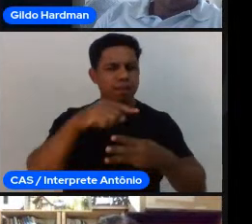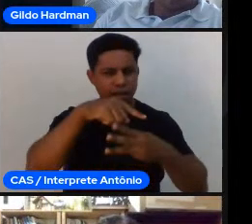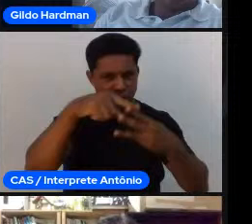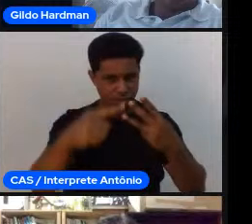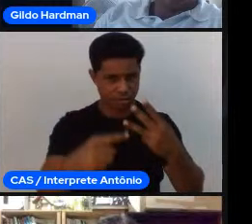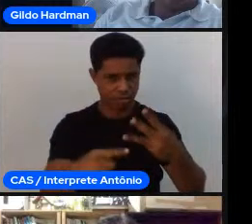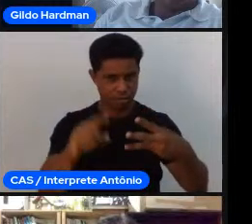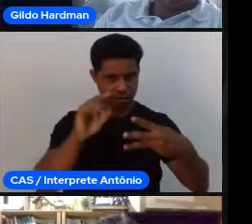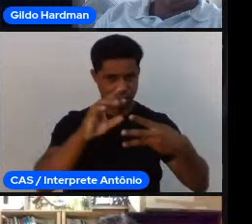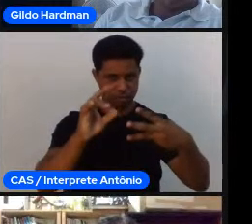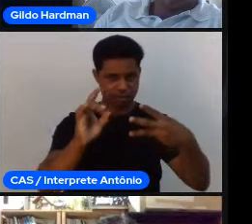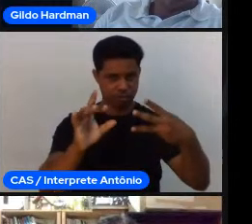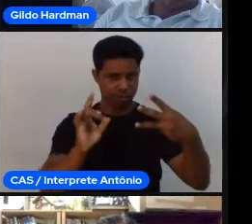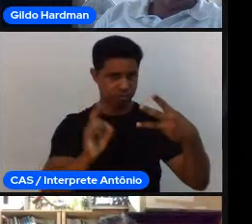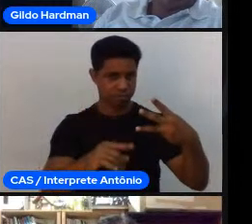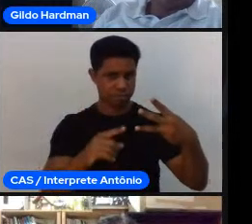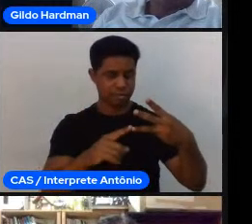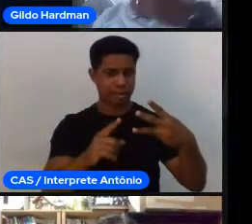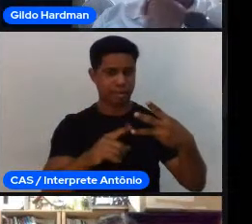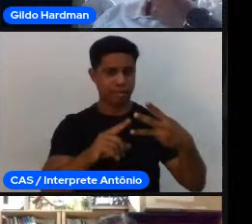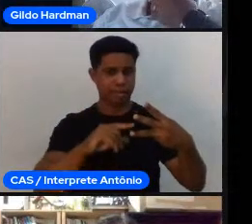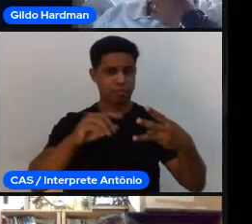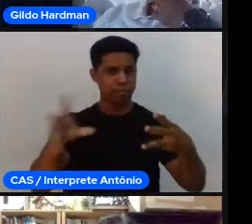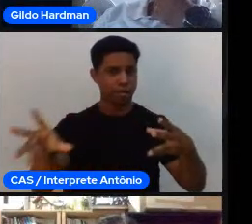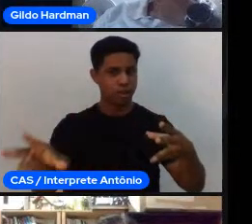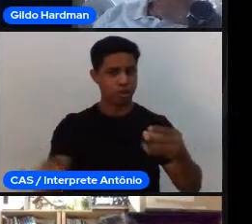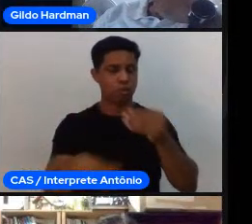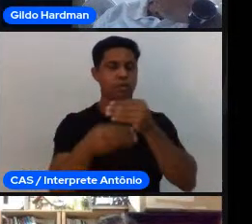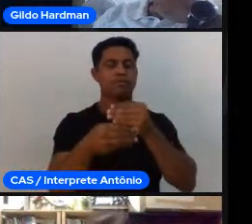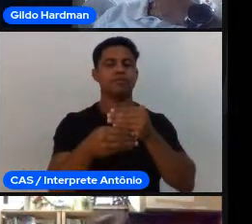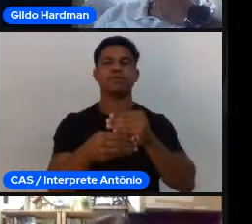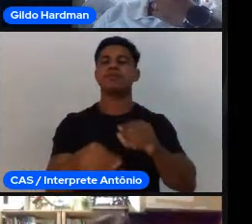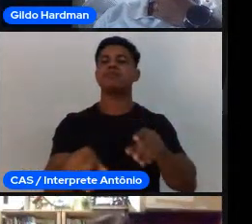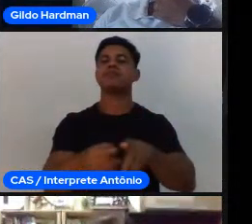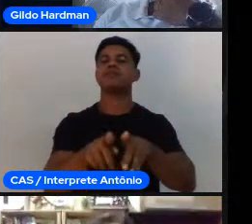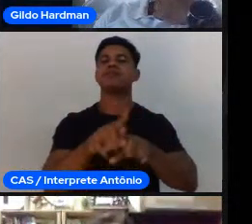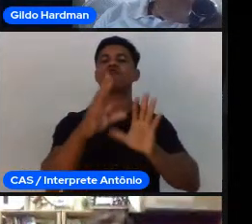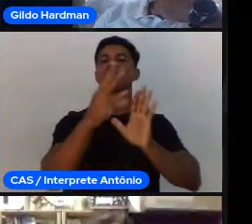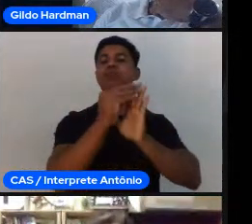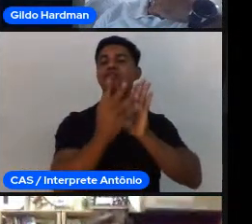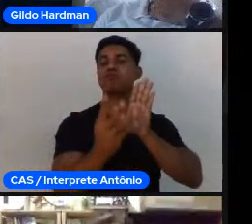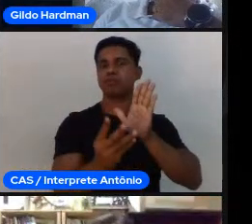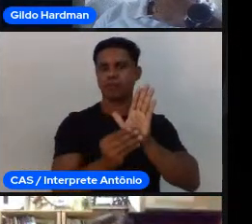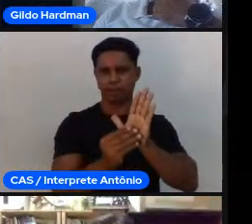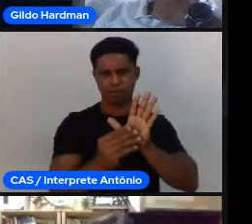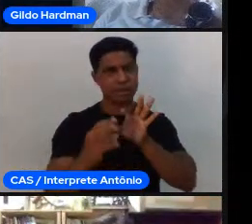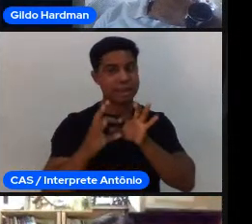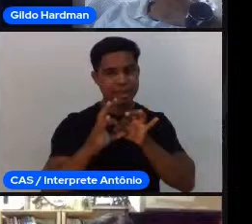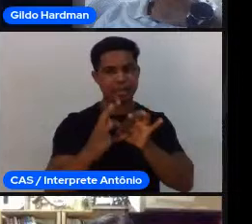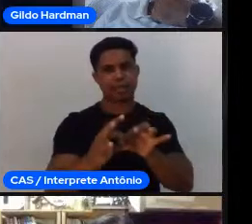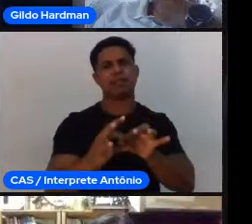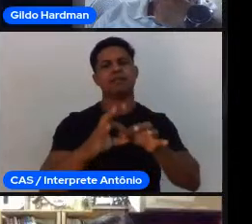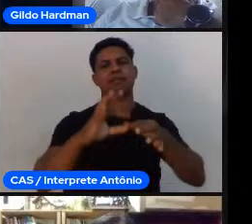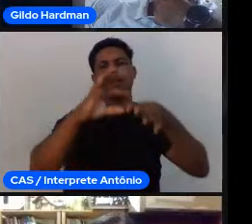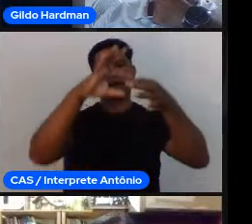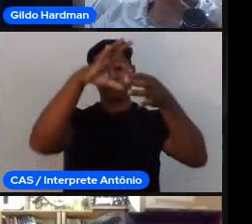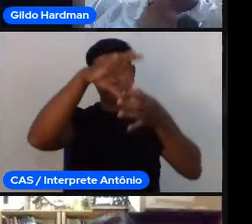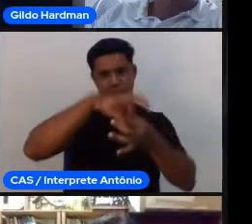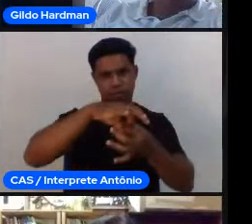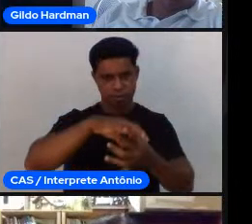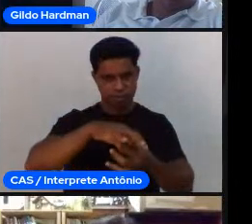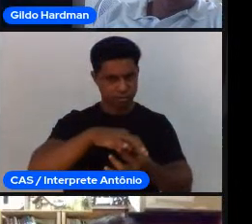precisa considerar dentro desse quadro de conteúdos alinhados aos três referenciais que eu já apresentei para vocês,